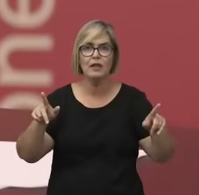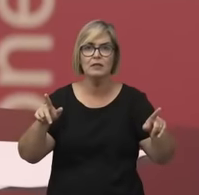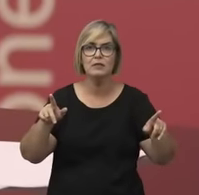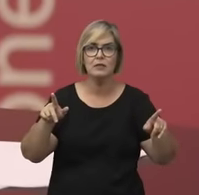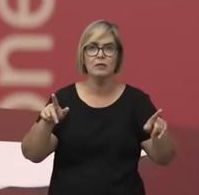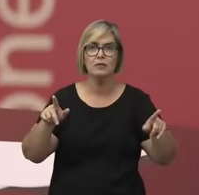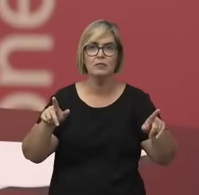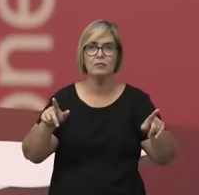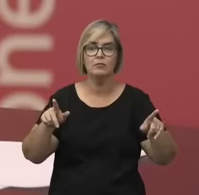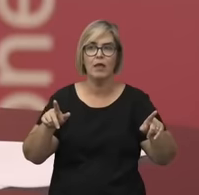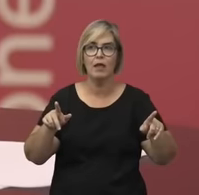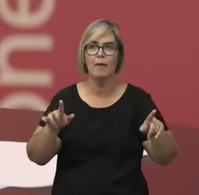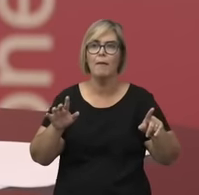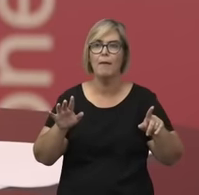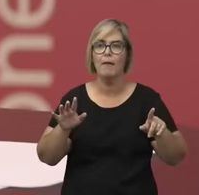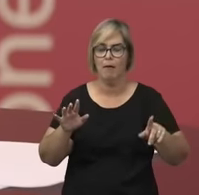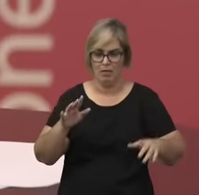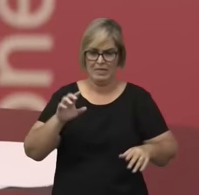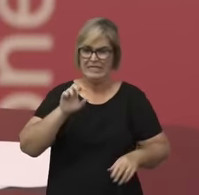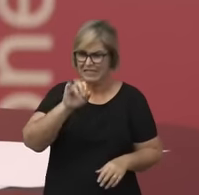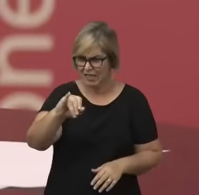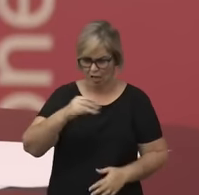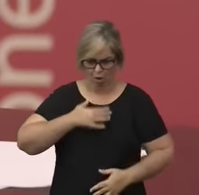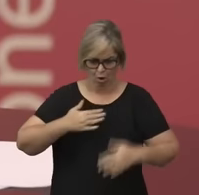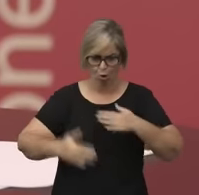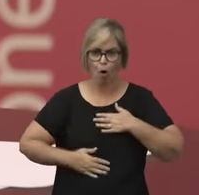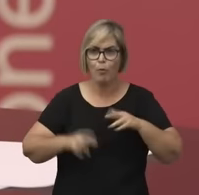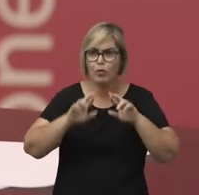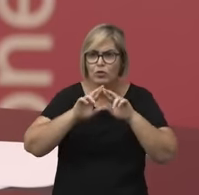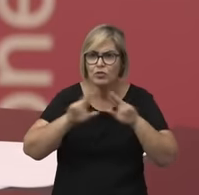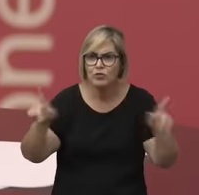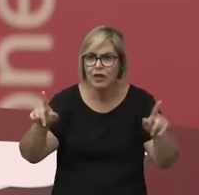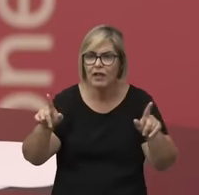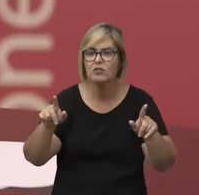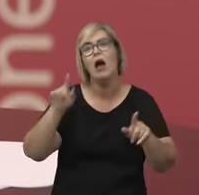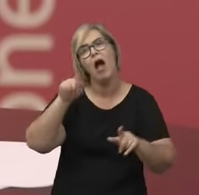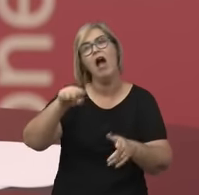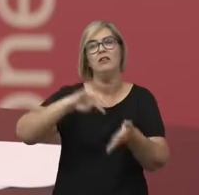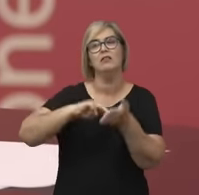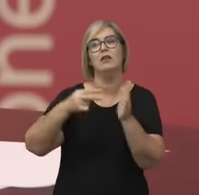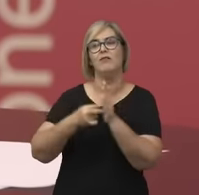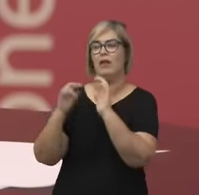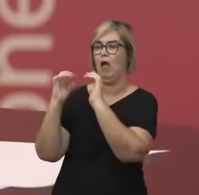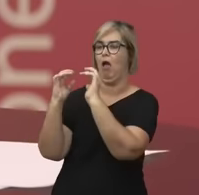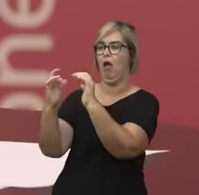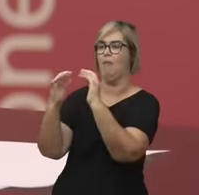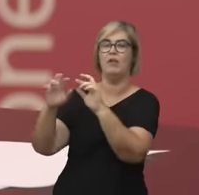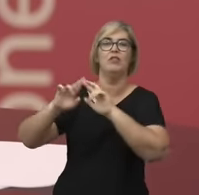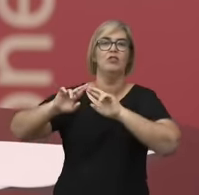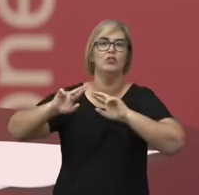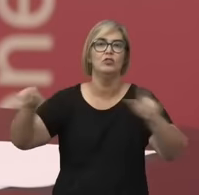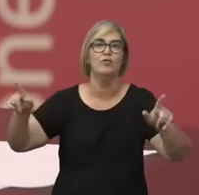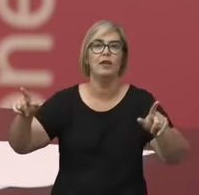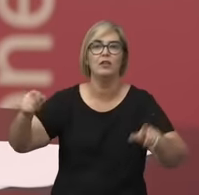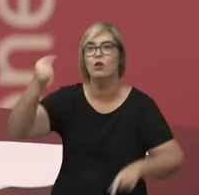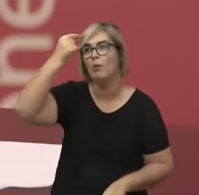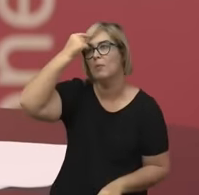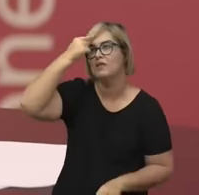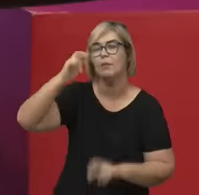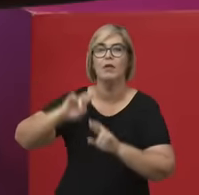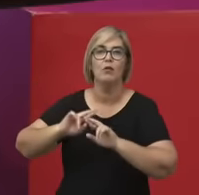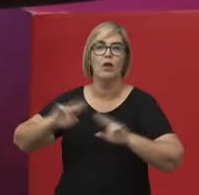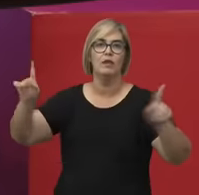racionalidade. Então, se os corpos são diferentes, as mentes também são diferentes, a capacidade de pensar também é diferente.